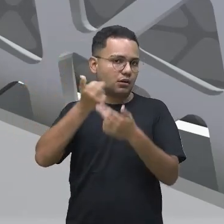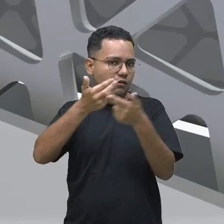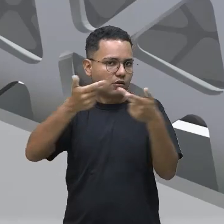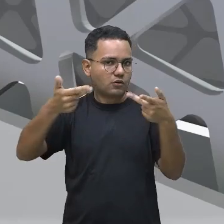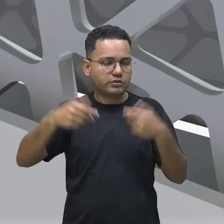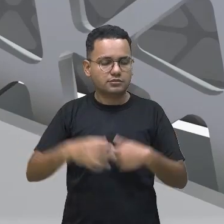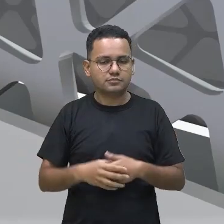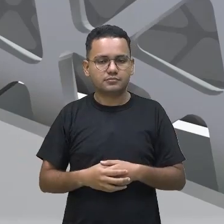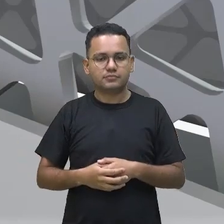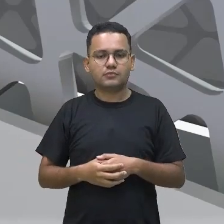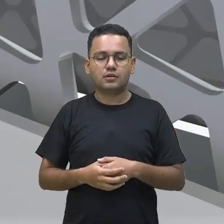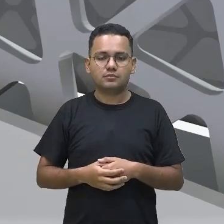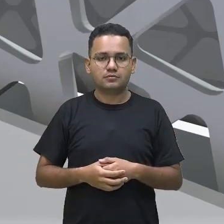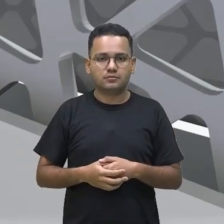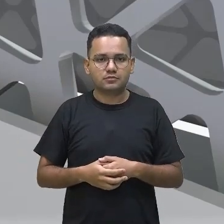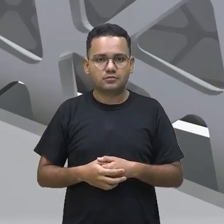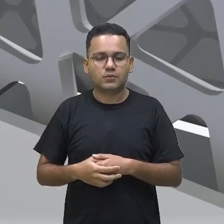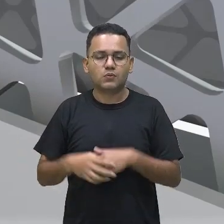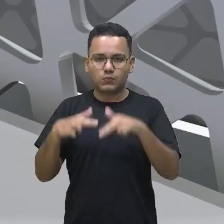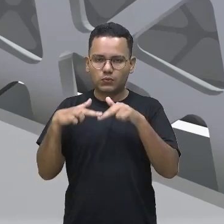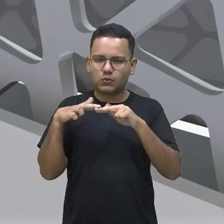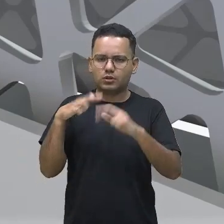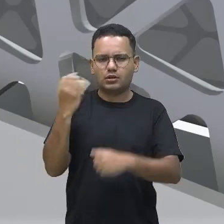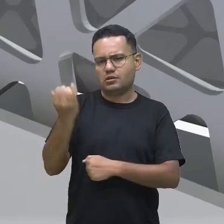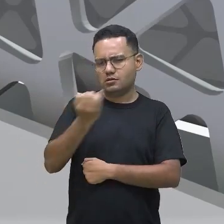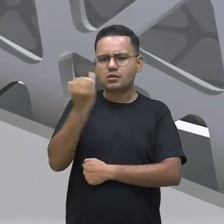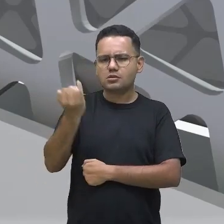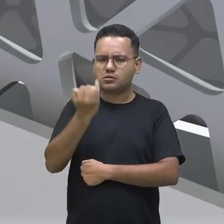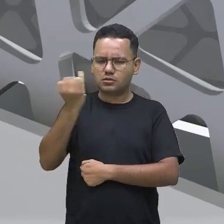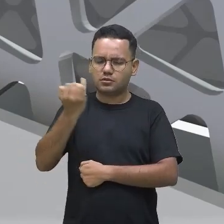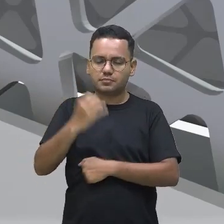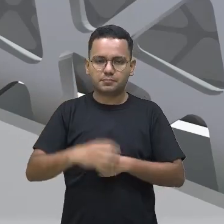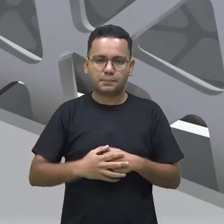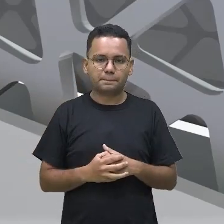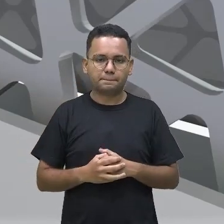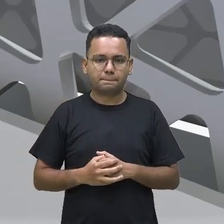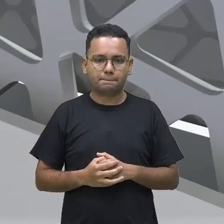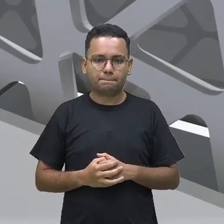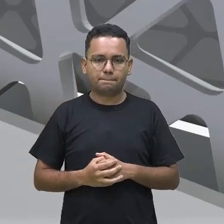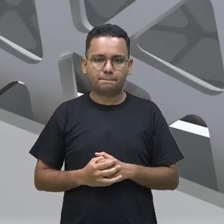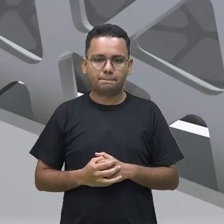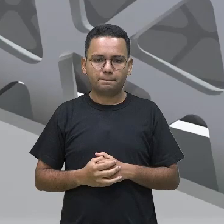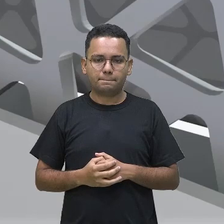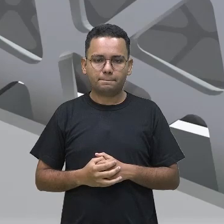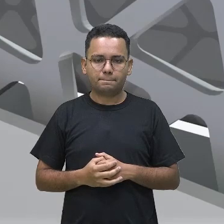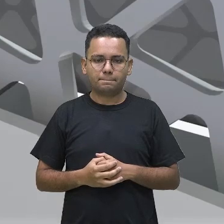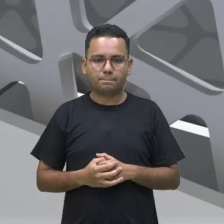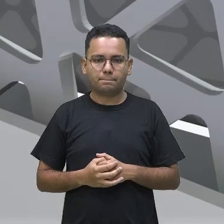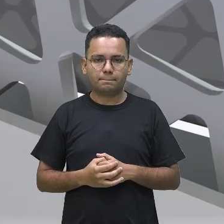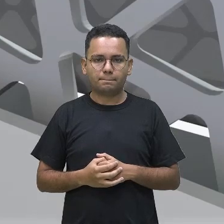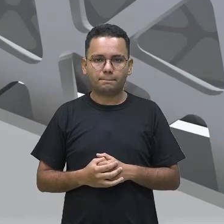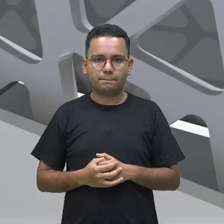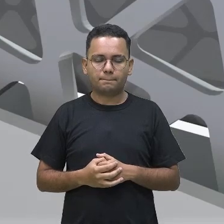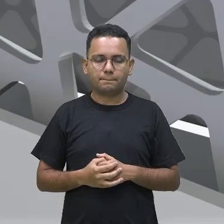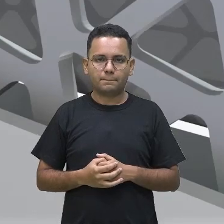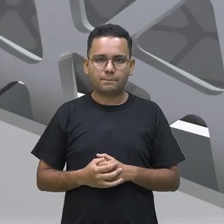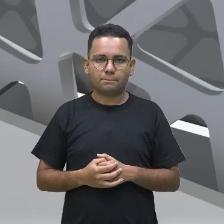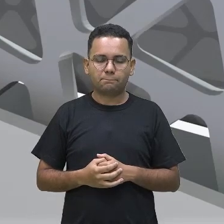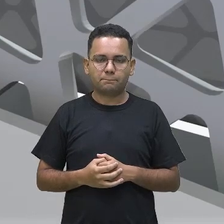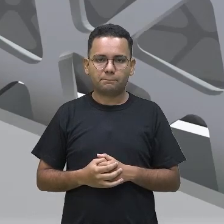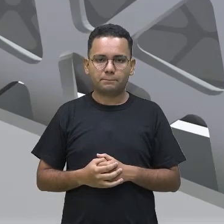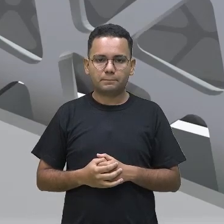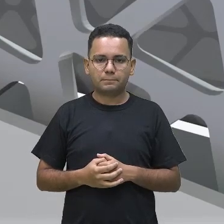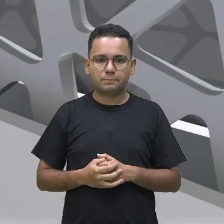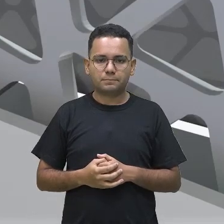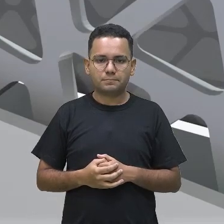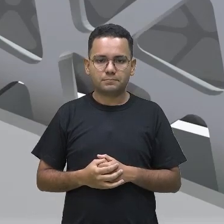muito importante essa representação e essa leitura hoje, né? Principalmente com a